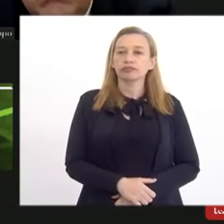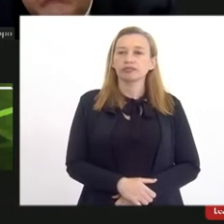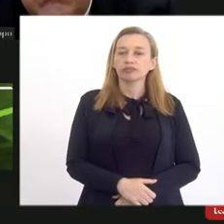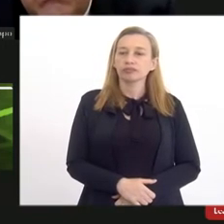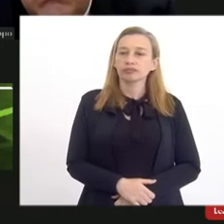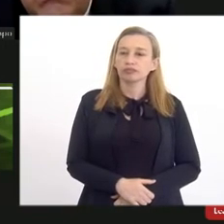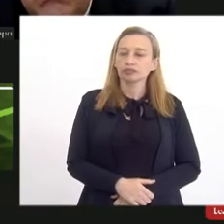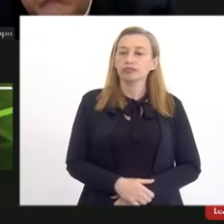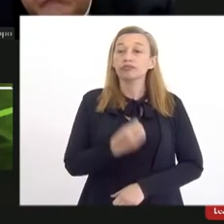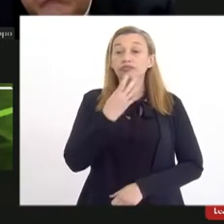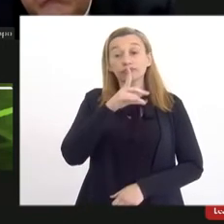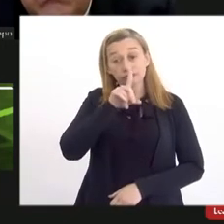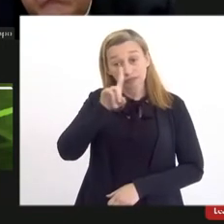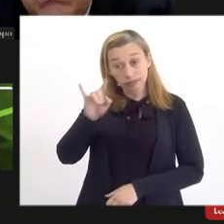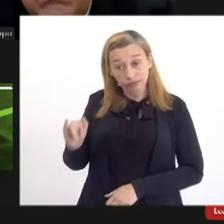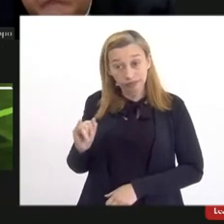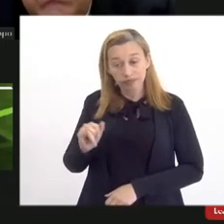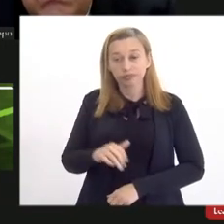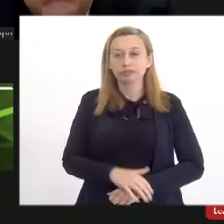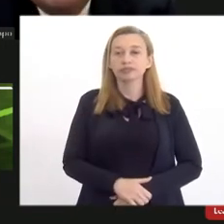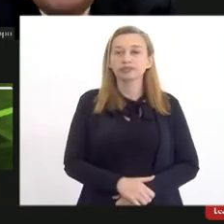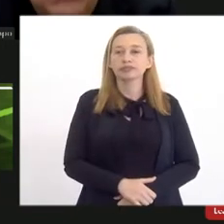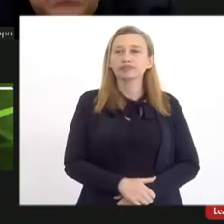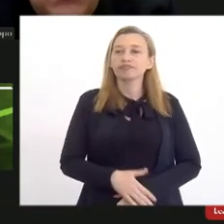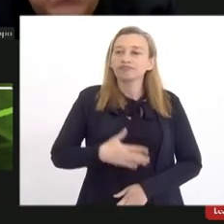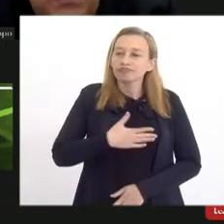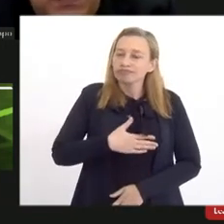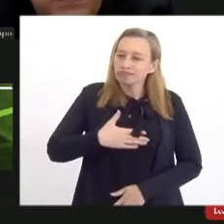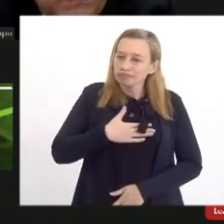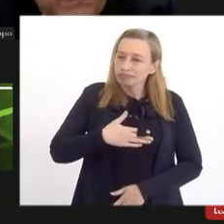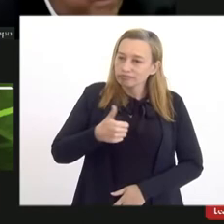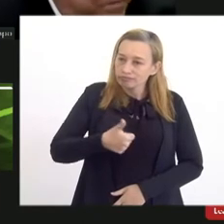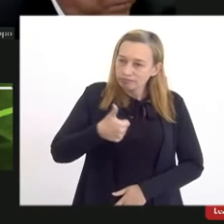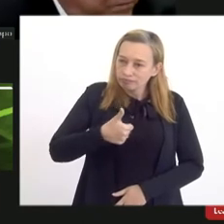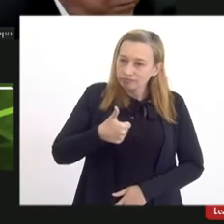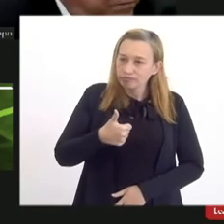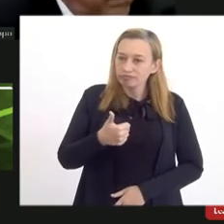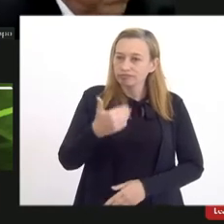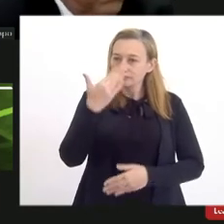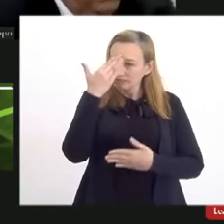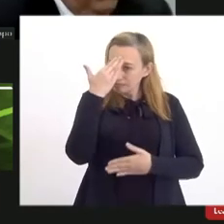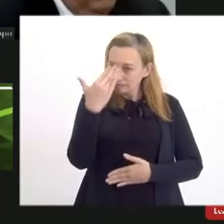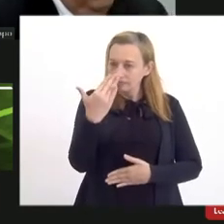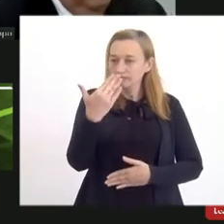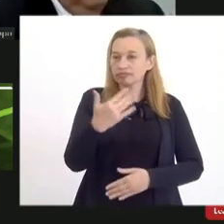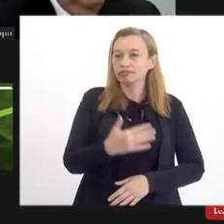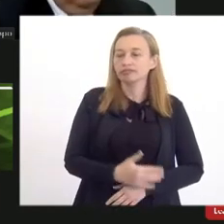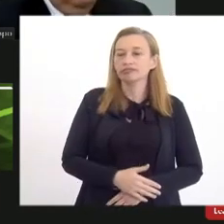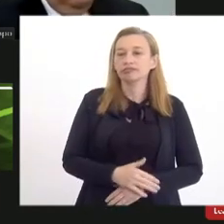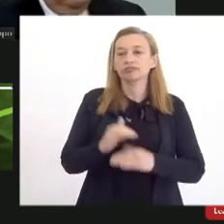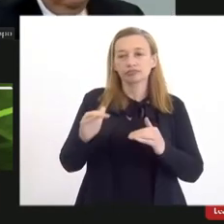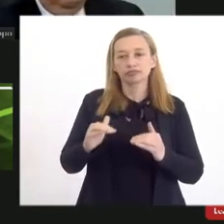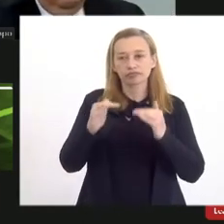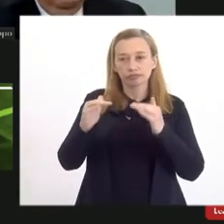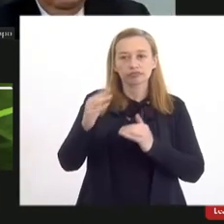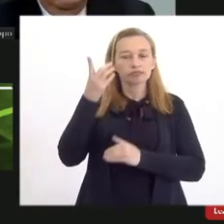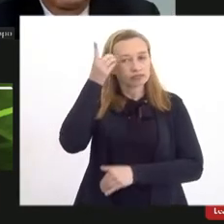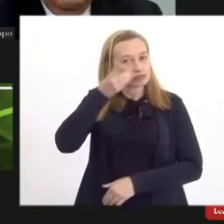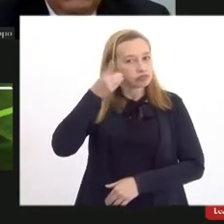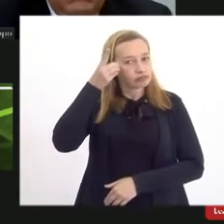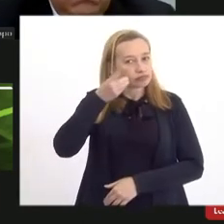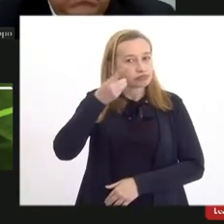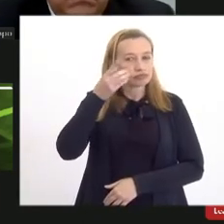bom dia gostaria em primeiro lugar de agradecer ao excelentíssimo deputado Flávio